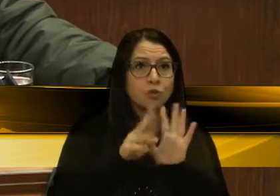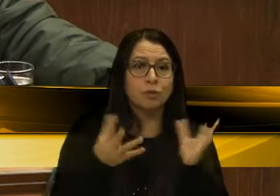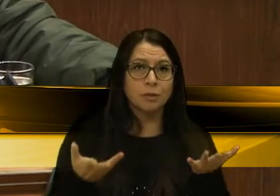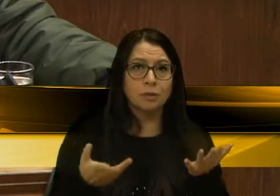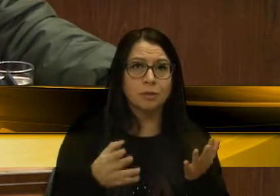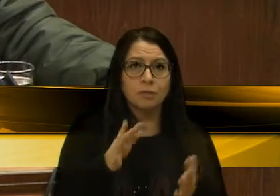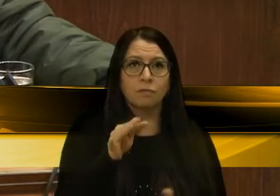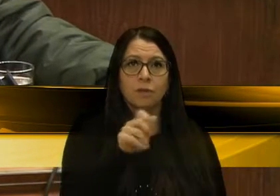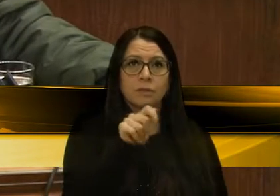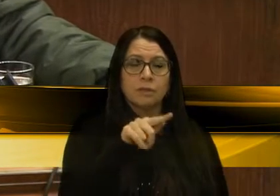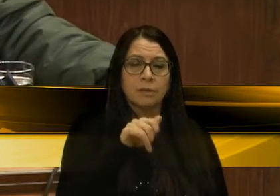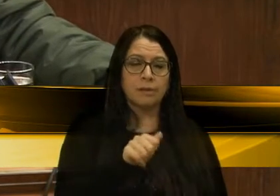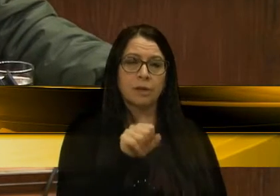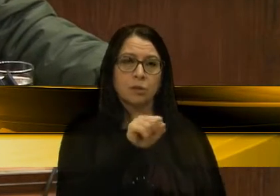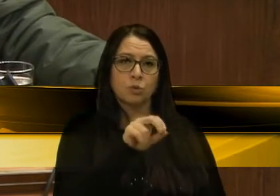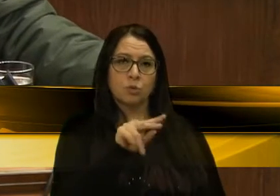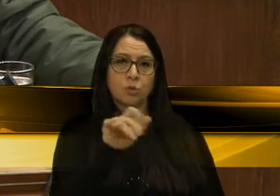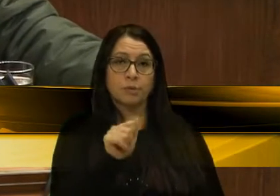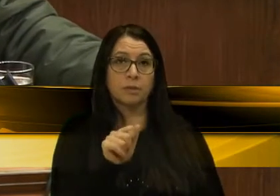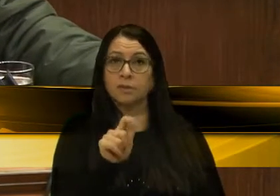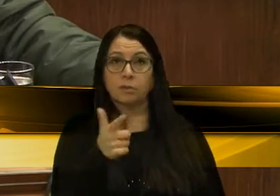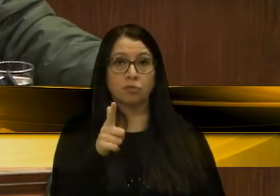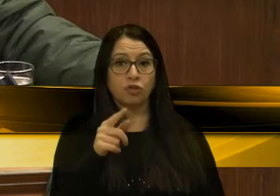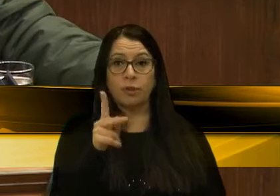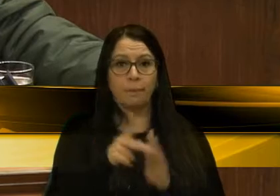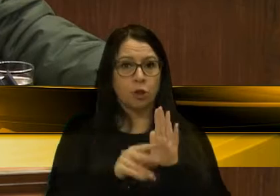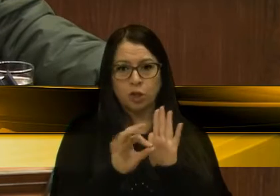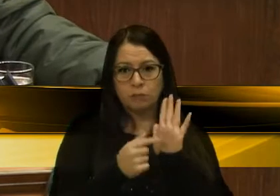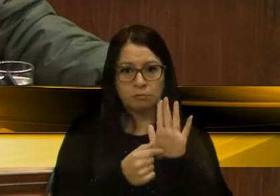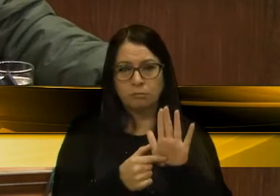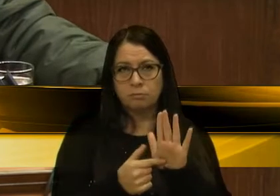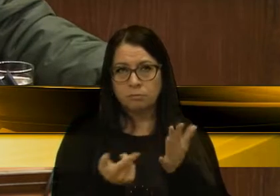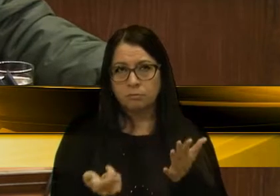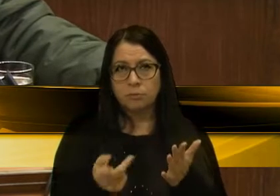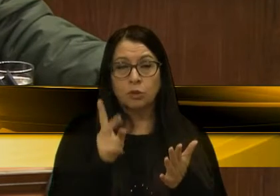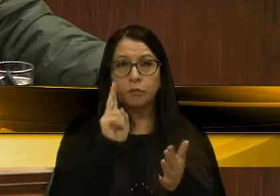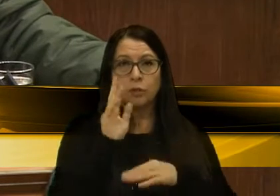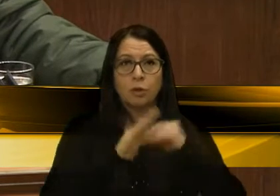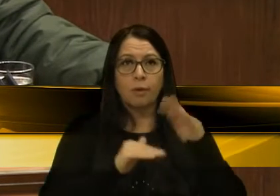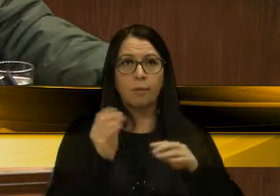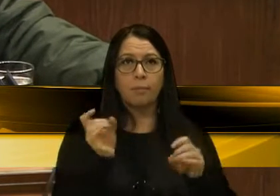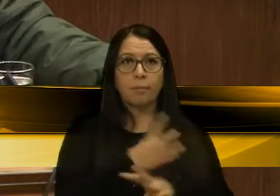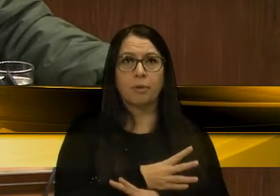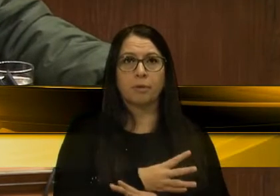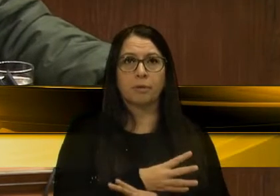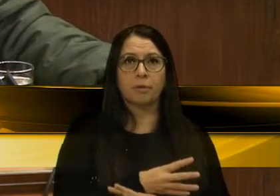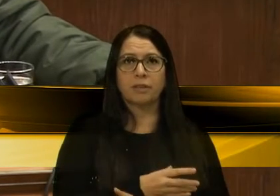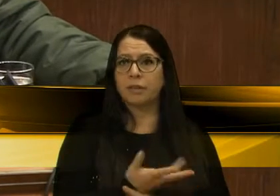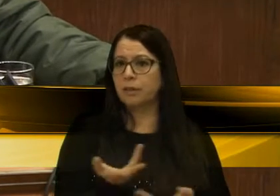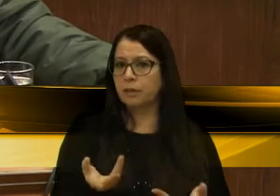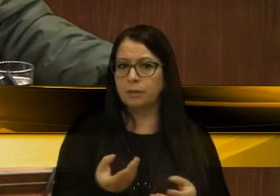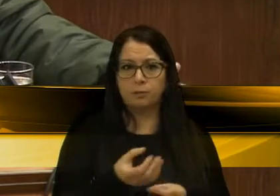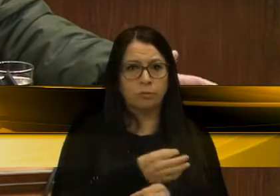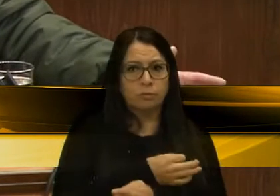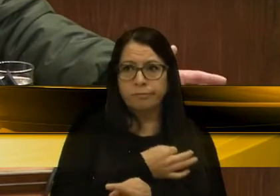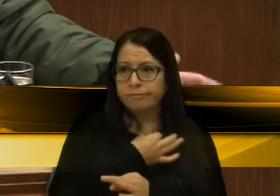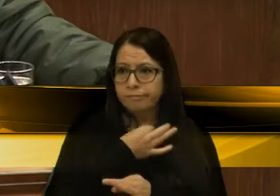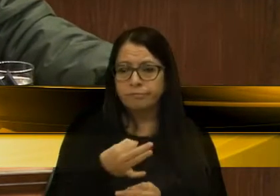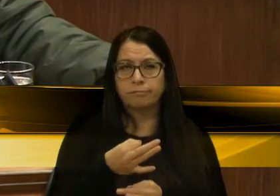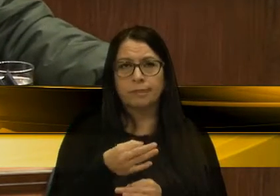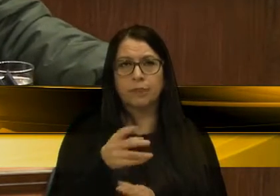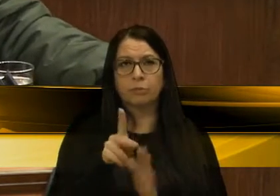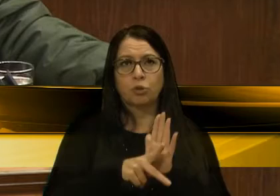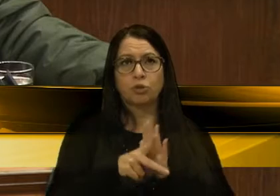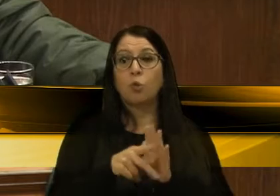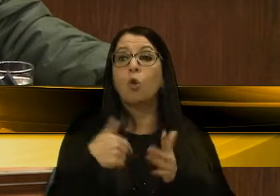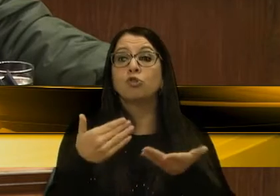Fazenda Sousa, no acesso ali, ninguém tinha projeto. Quando se viu a obra pronta, era uma porcaria de projeto. Agora ali também,